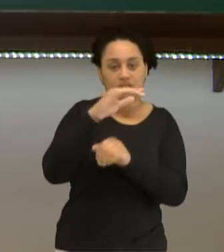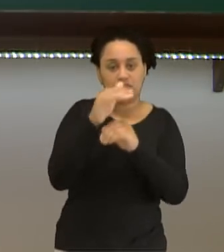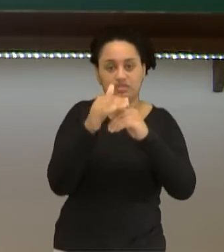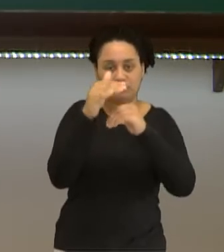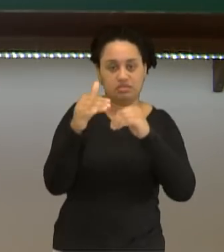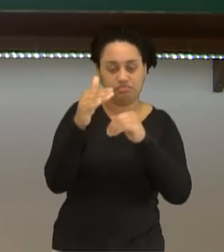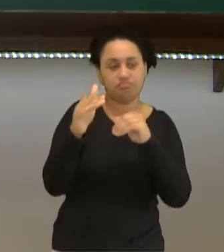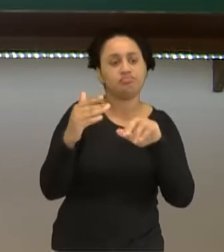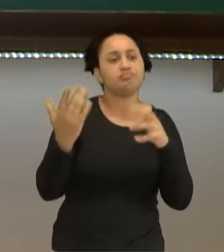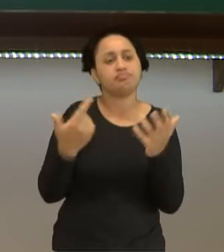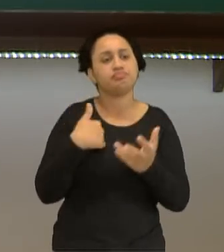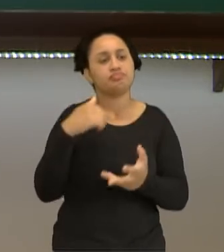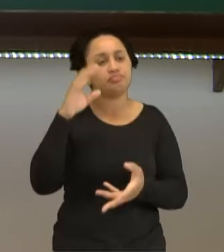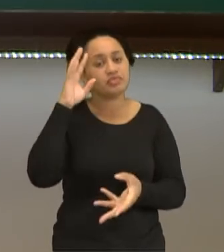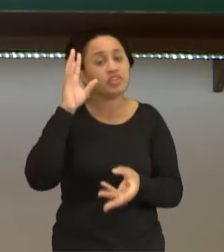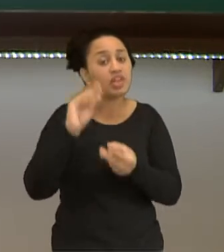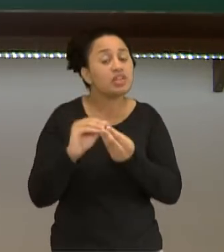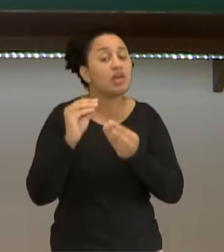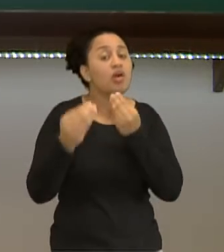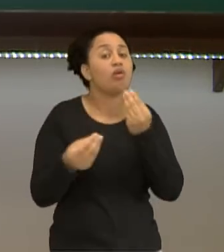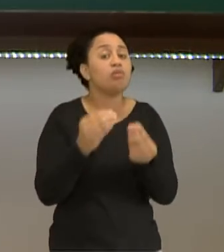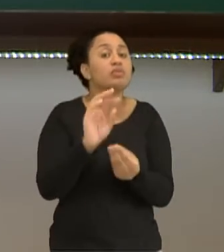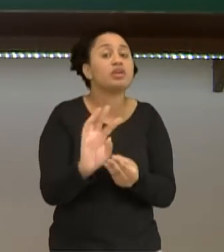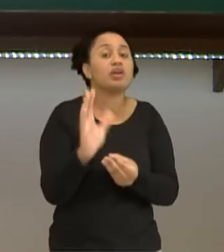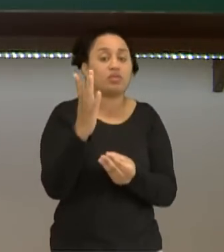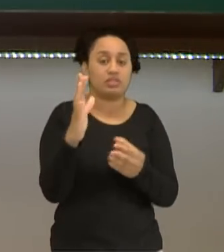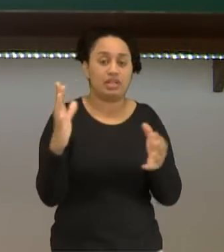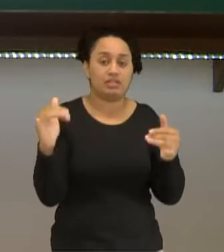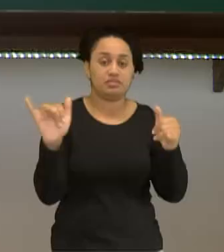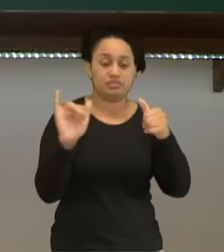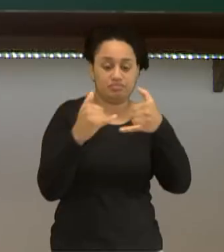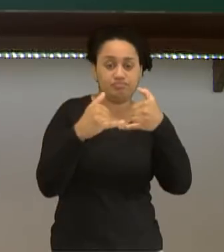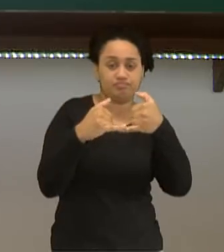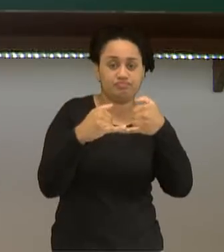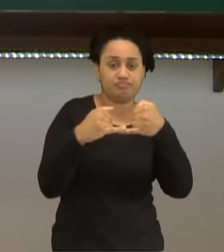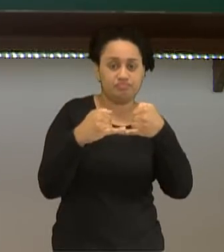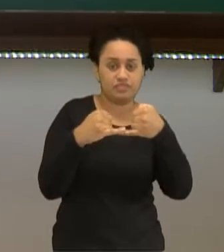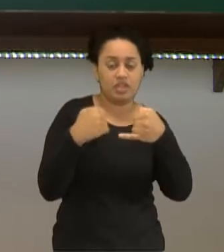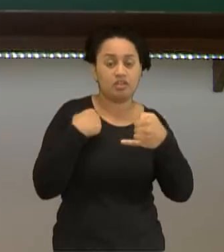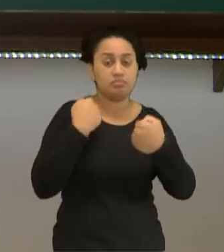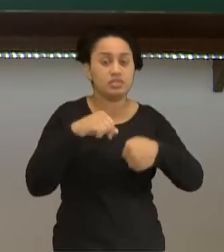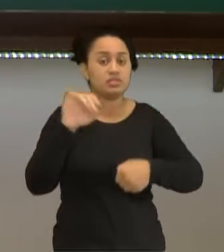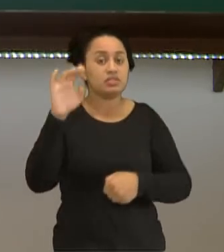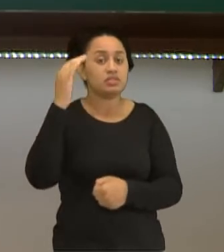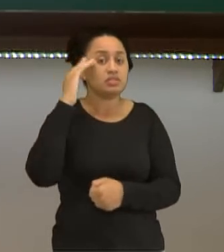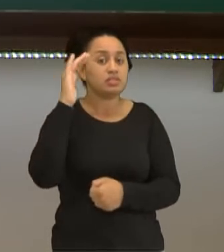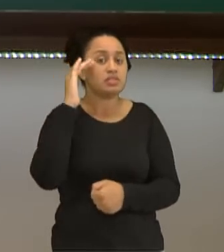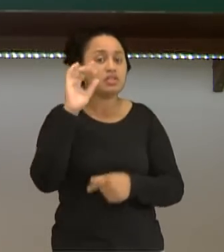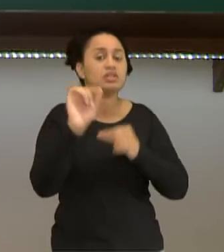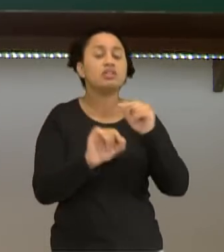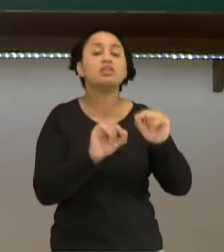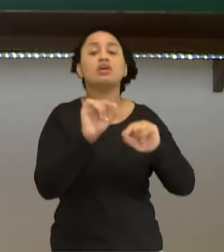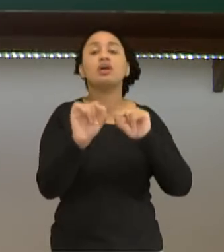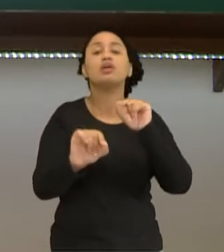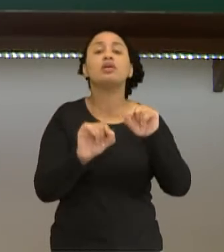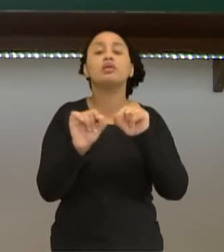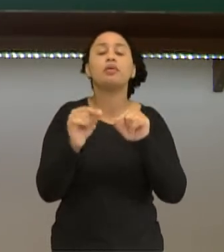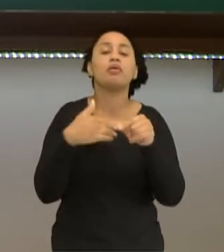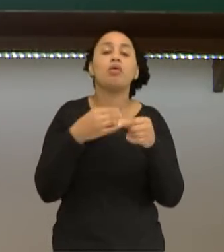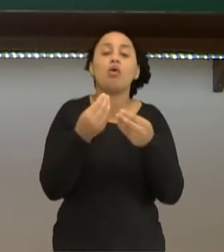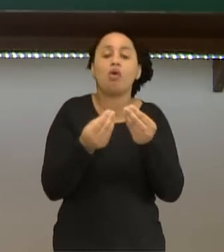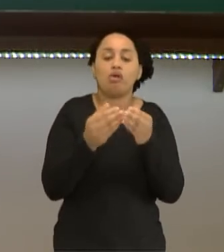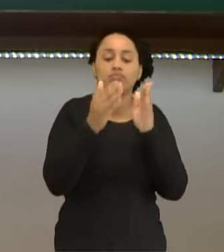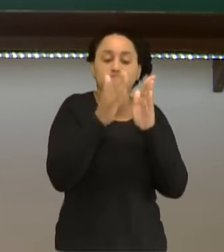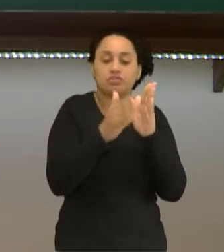como que ocorre uma ligação iônica, que vão formar os íons, eu preciso entender das